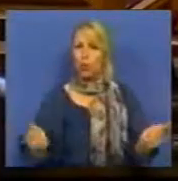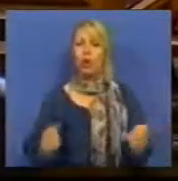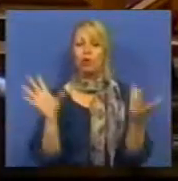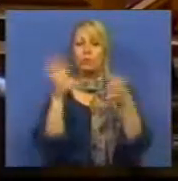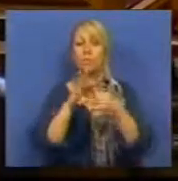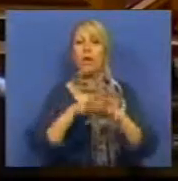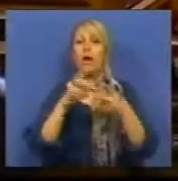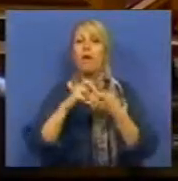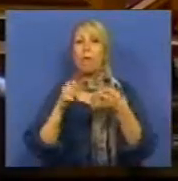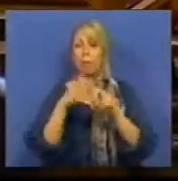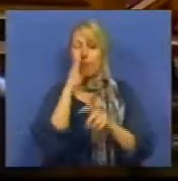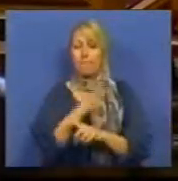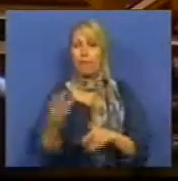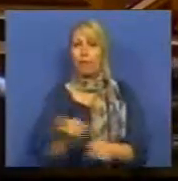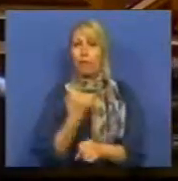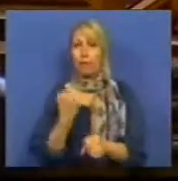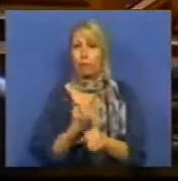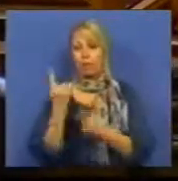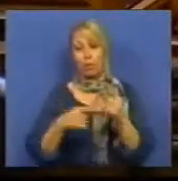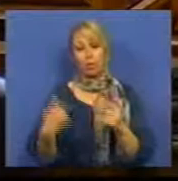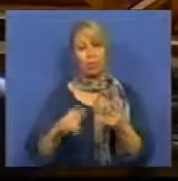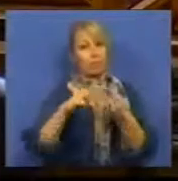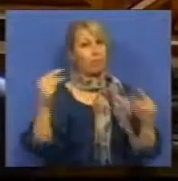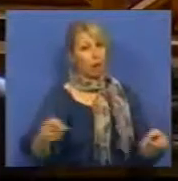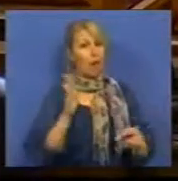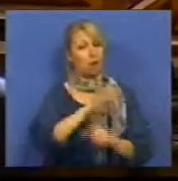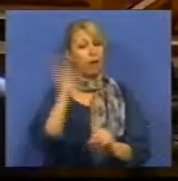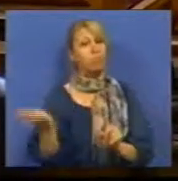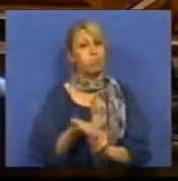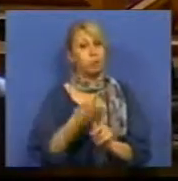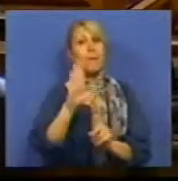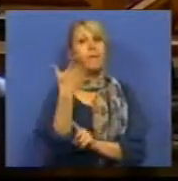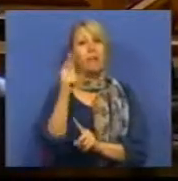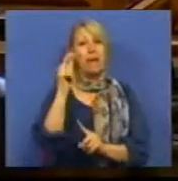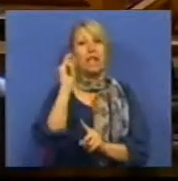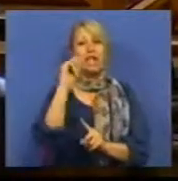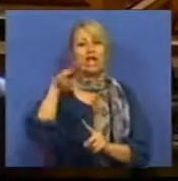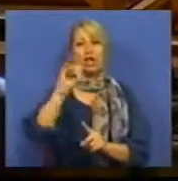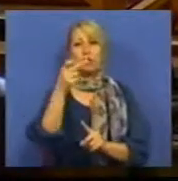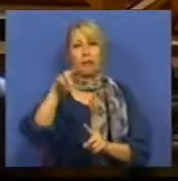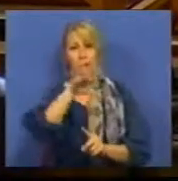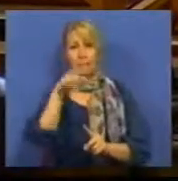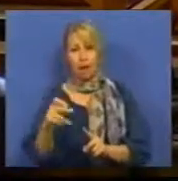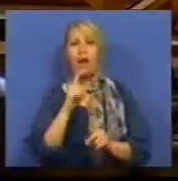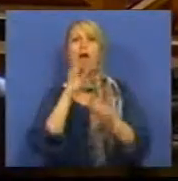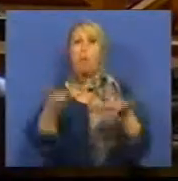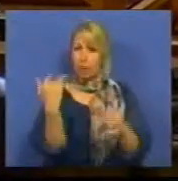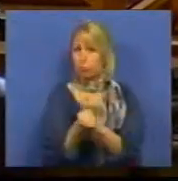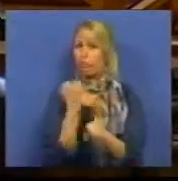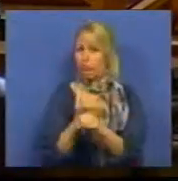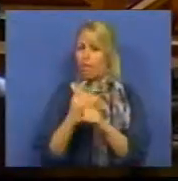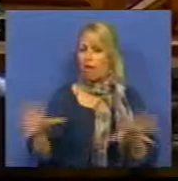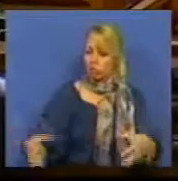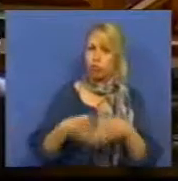do exercício de funções por parte de autárquicas que tenham sido condenadas em primeira instância. Podemos trabalhar para encontrar uma